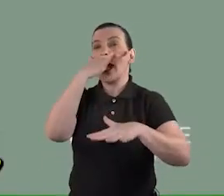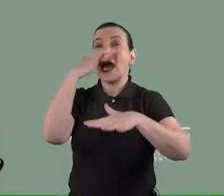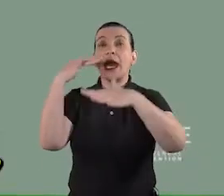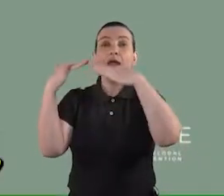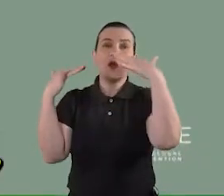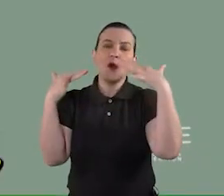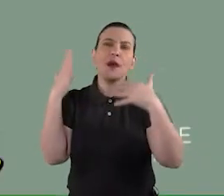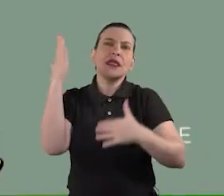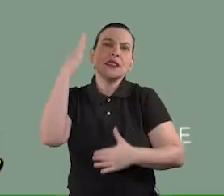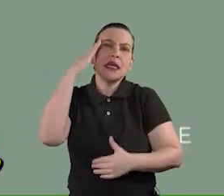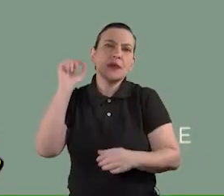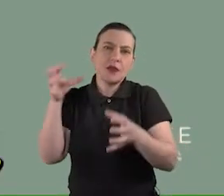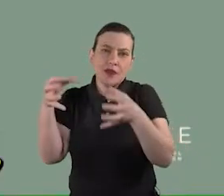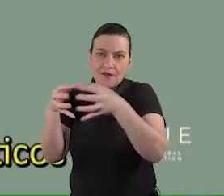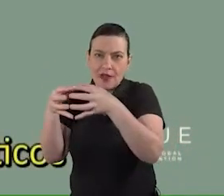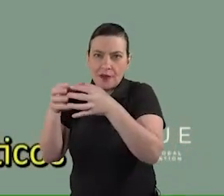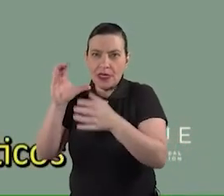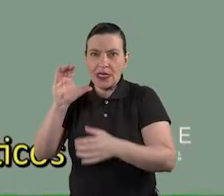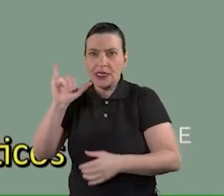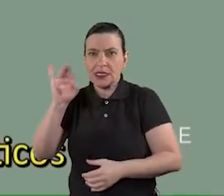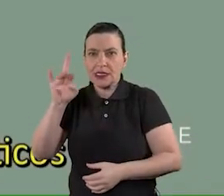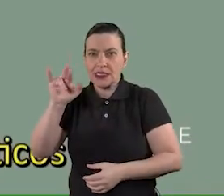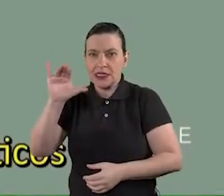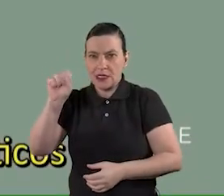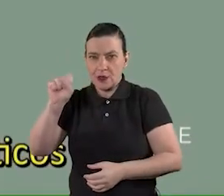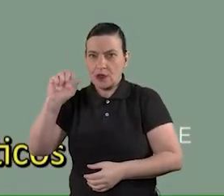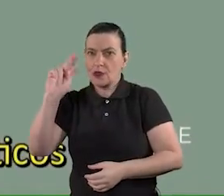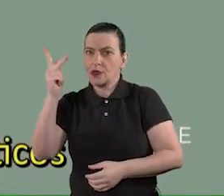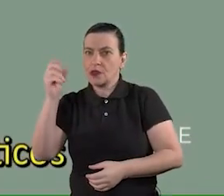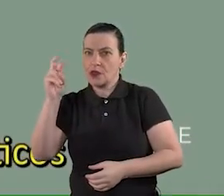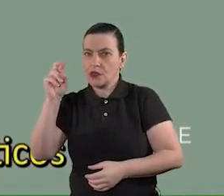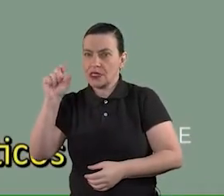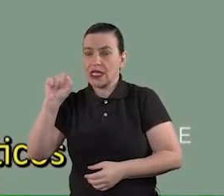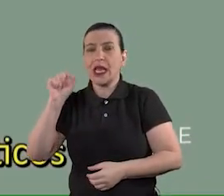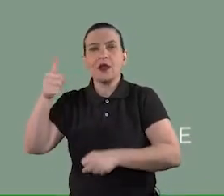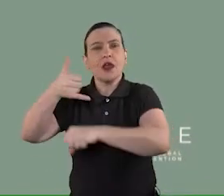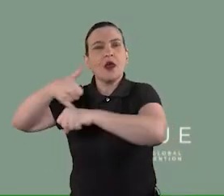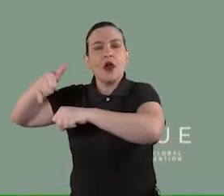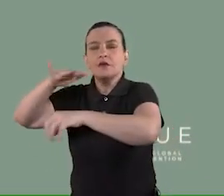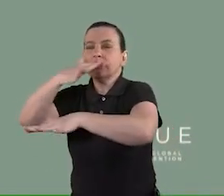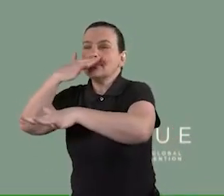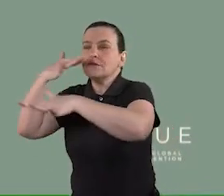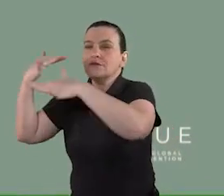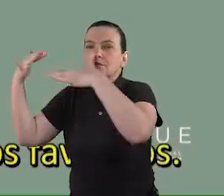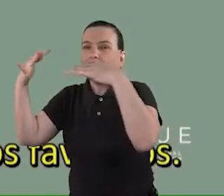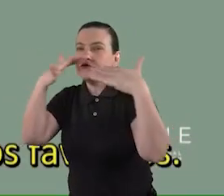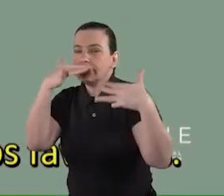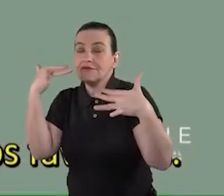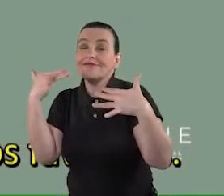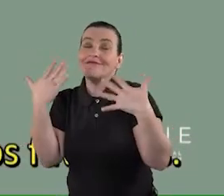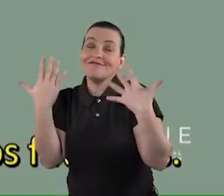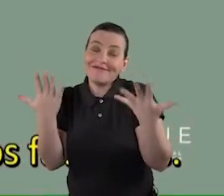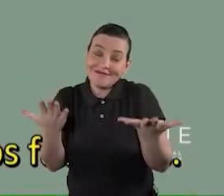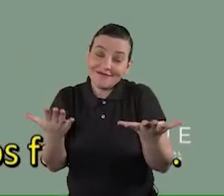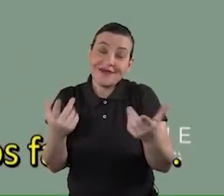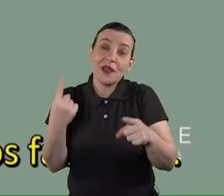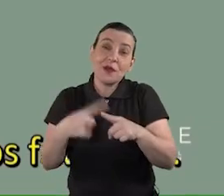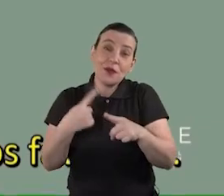aroma por exemplo sabemos que a família de olhos cítricos e de hortelã é composta de olhos fortemente aromáticos e essa é uma das razões